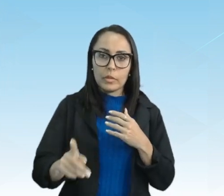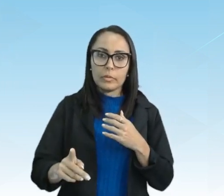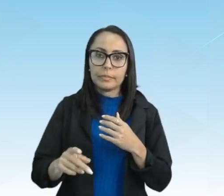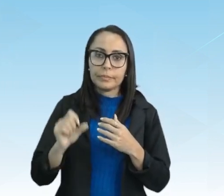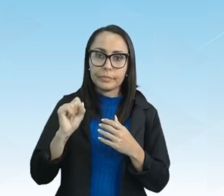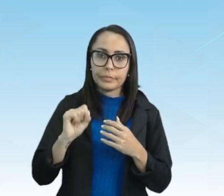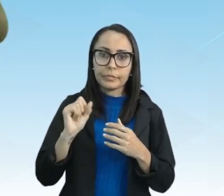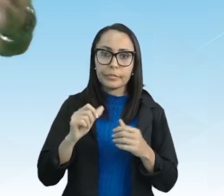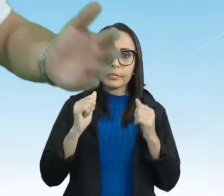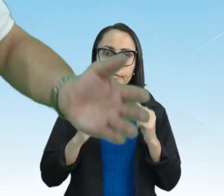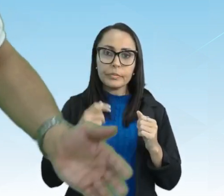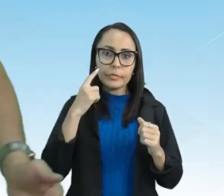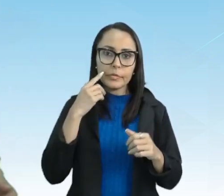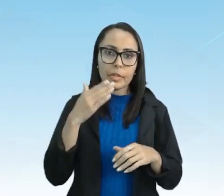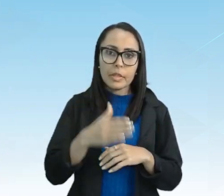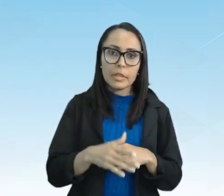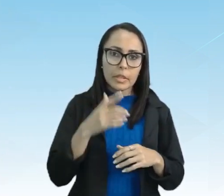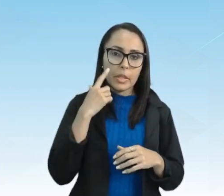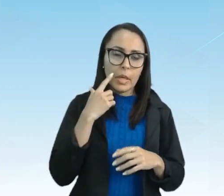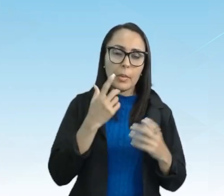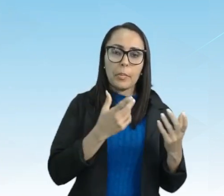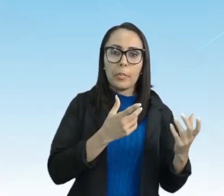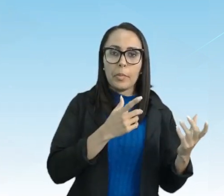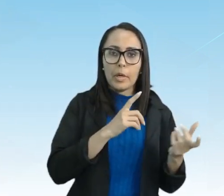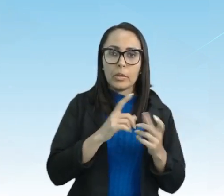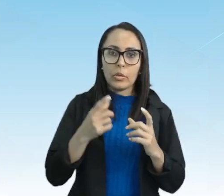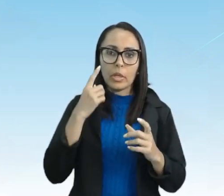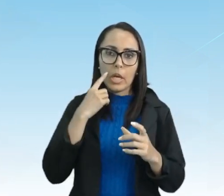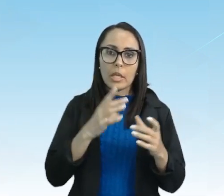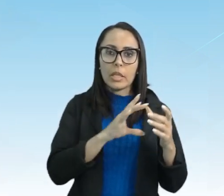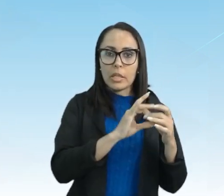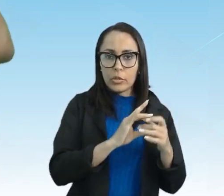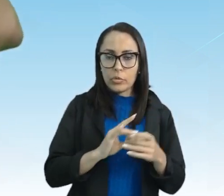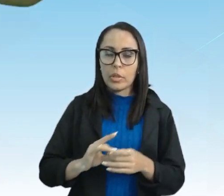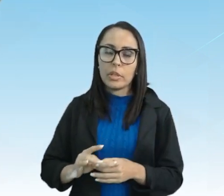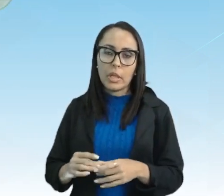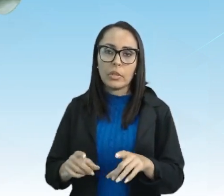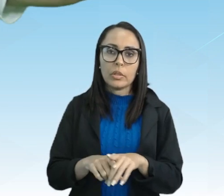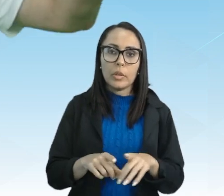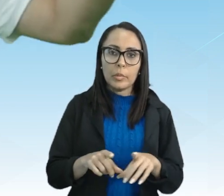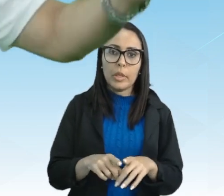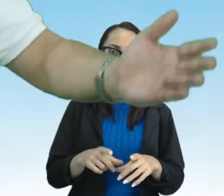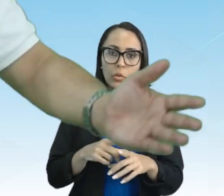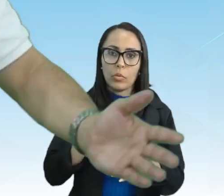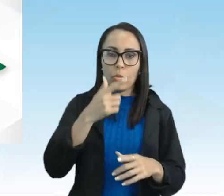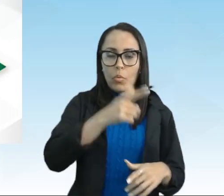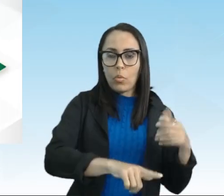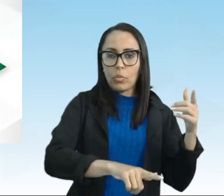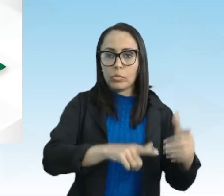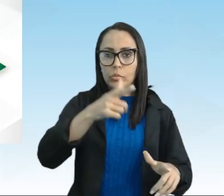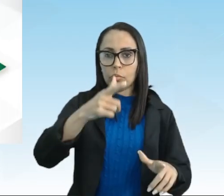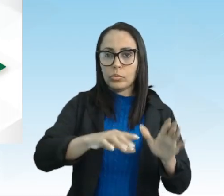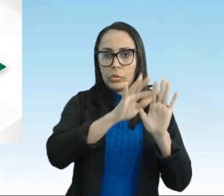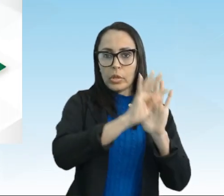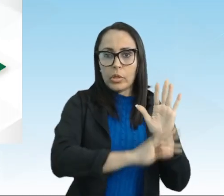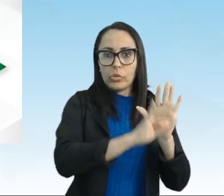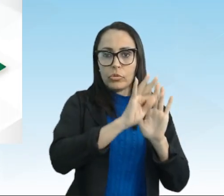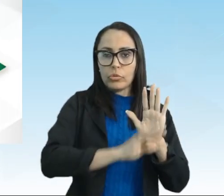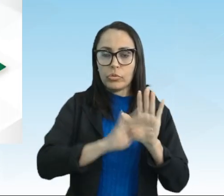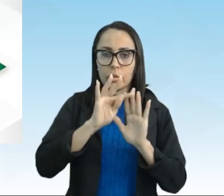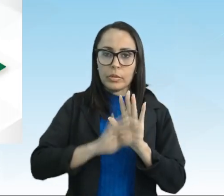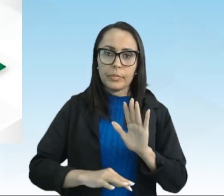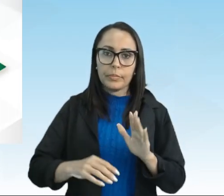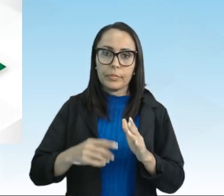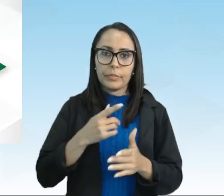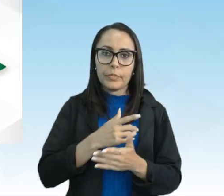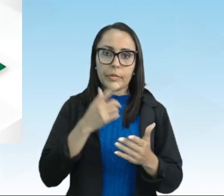podem fazer paródia a intertextualidade com outros textos outros textos